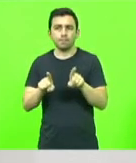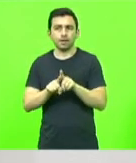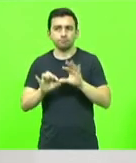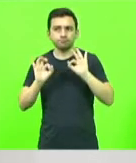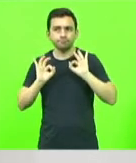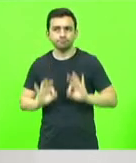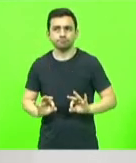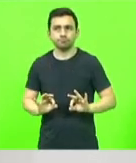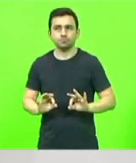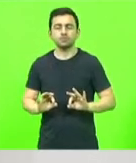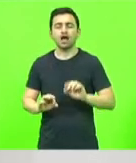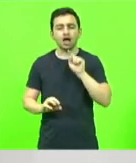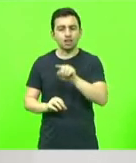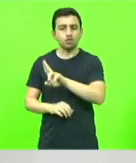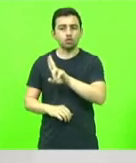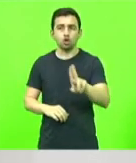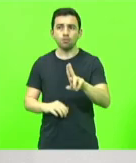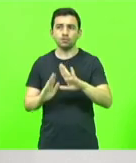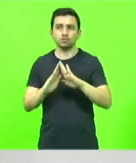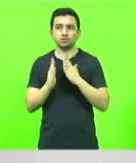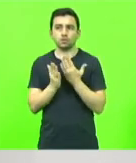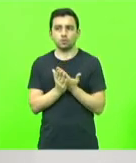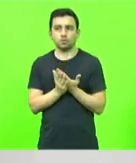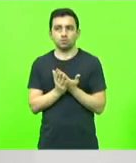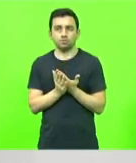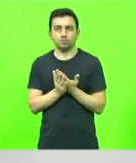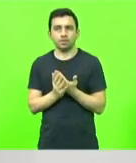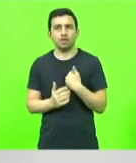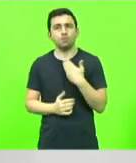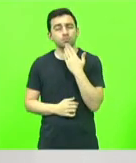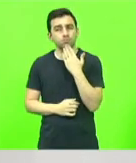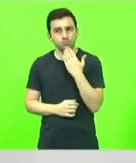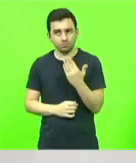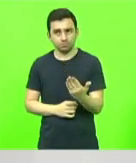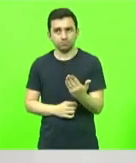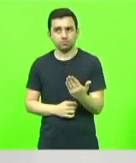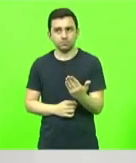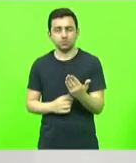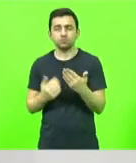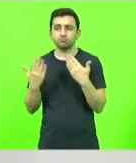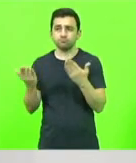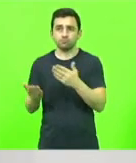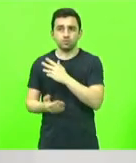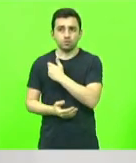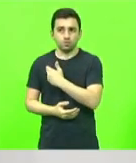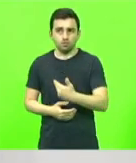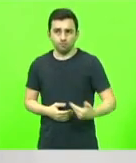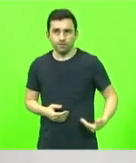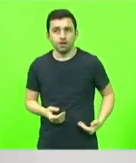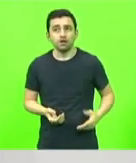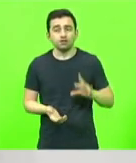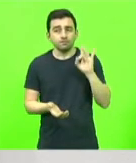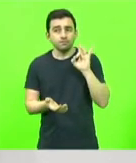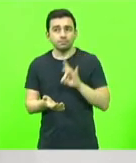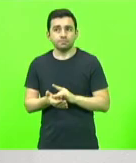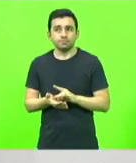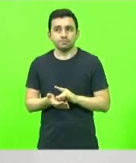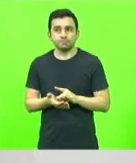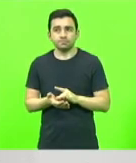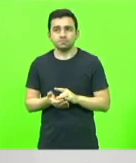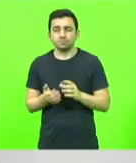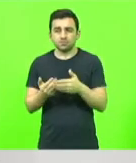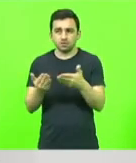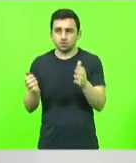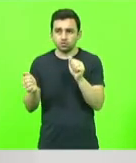chamar de escola. Então, eu peço que o governo, de fato, sente com a